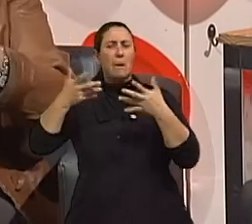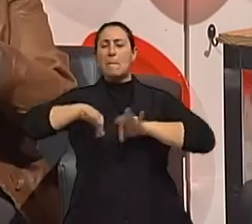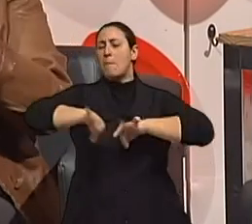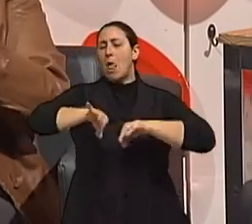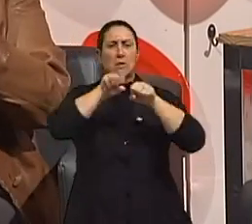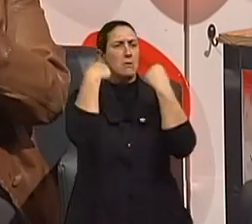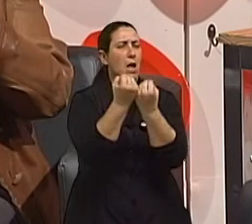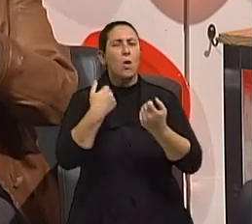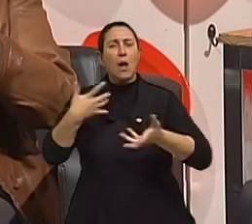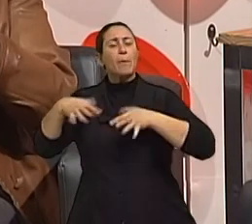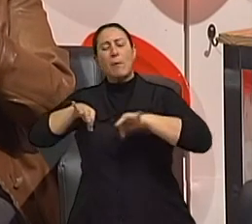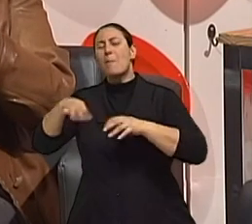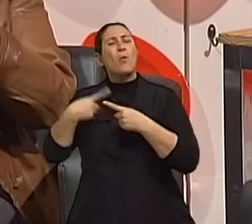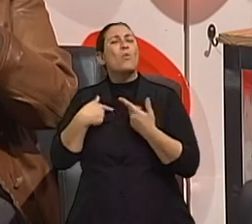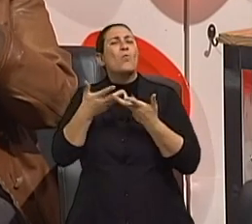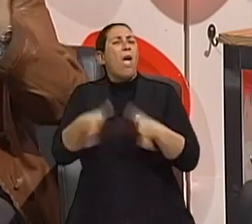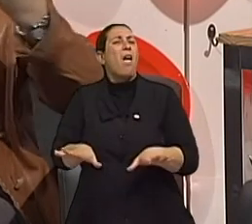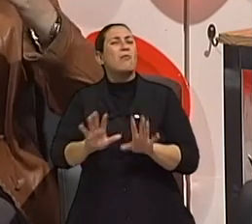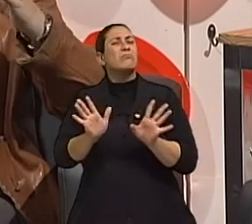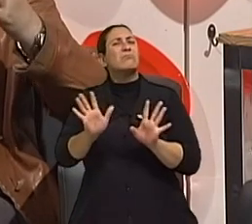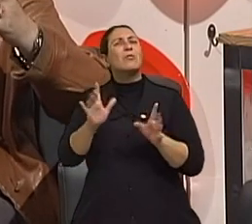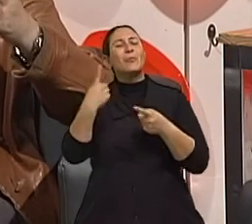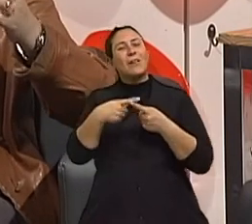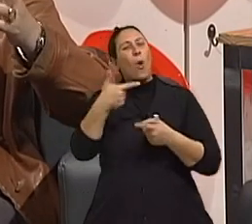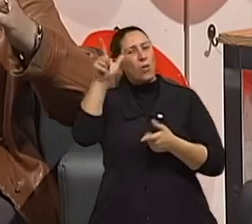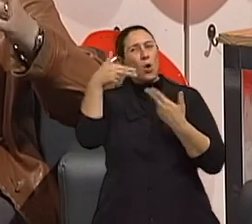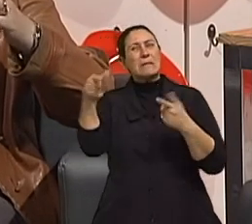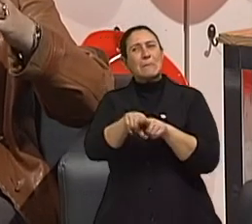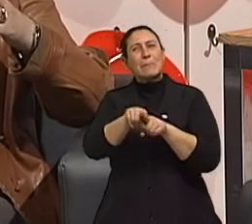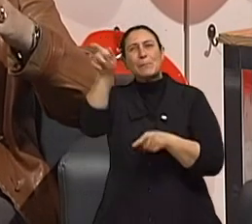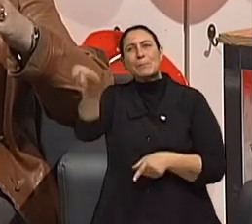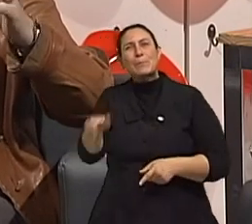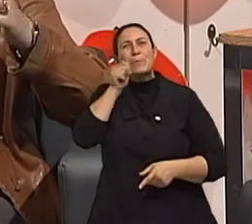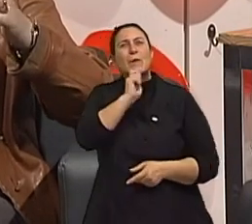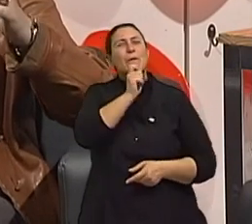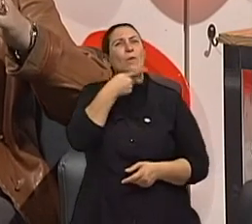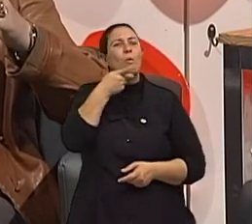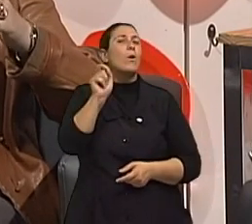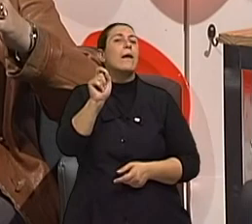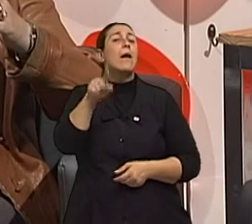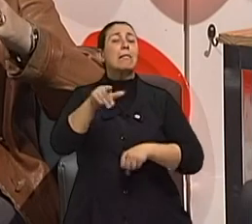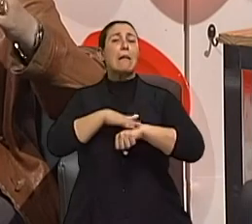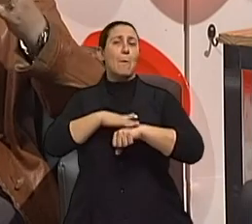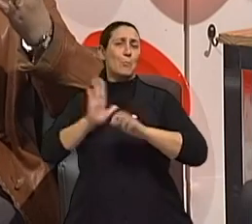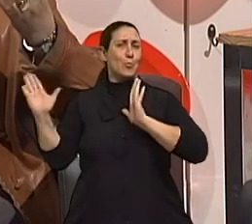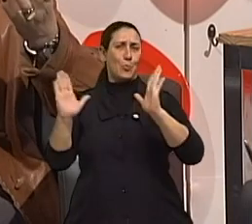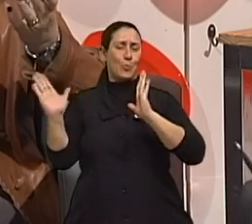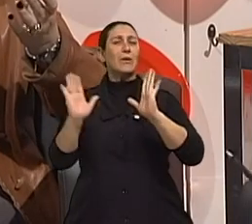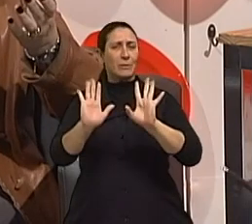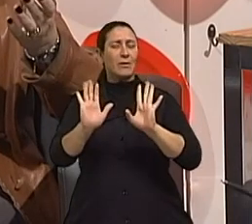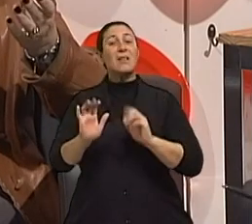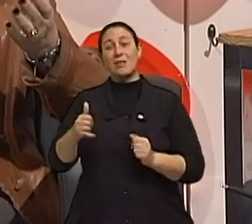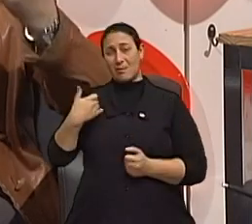vai se preparar para as... porque ela não quer... Acho que uma outra questão que talvez entre em jogo é a questão do tempo, né? Uma